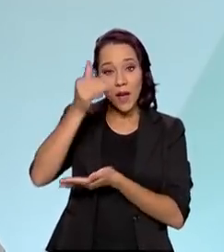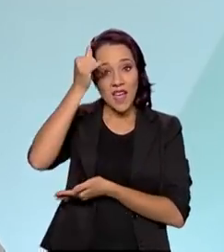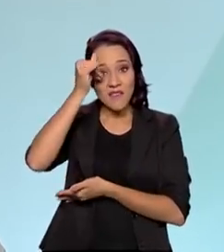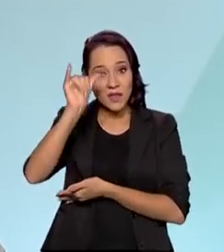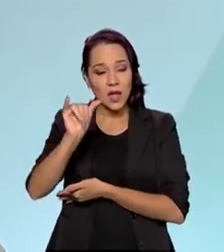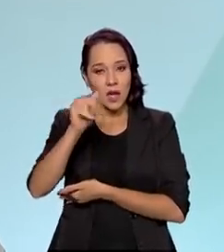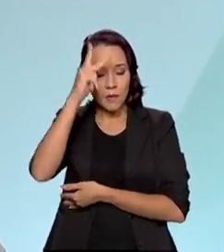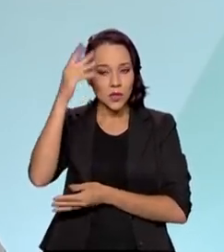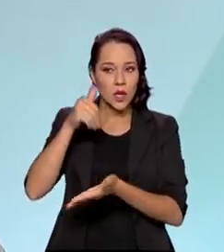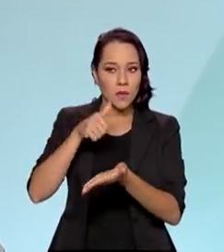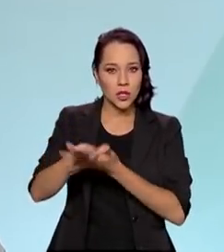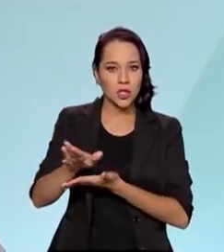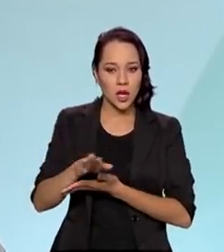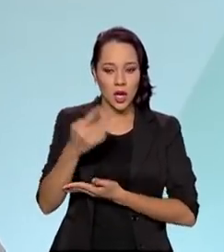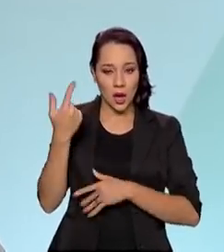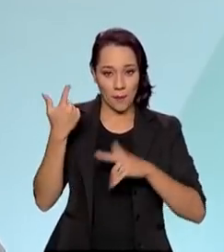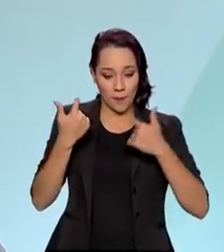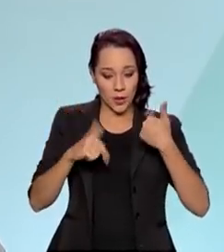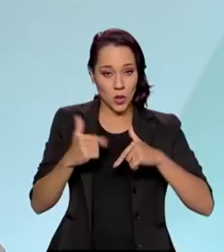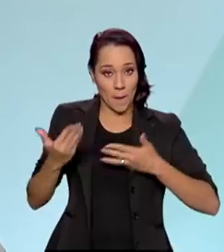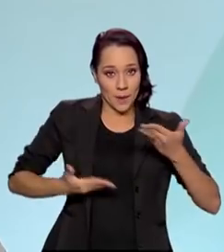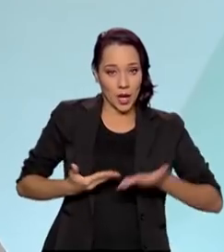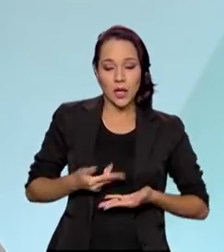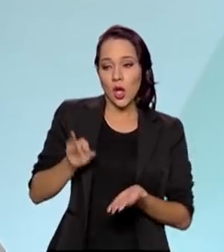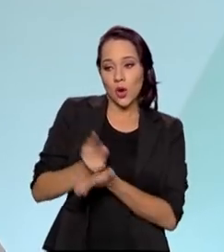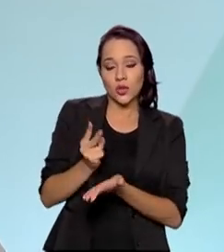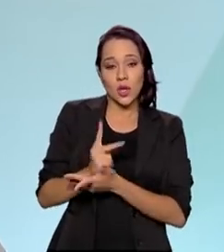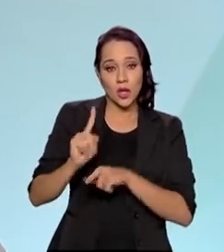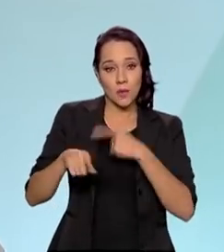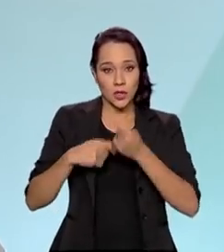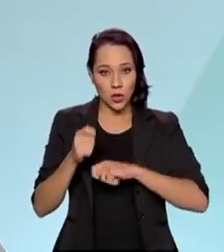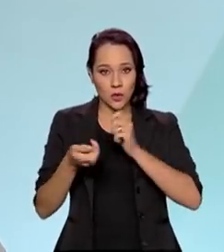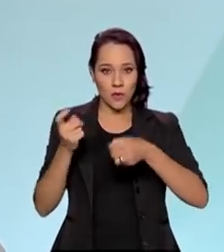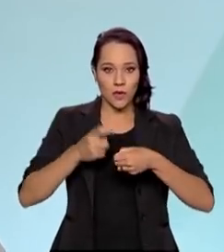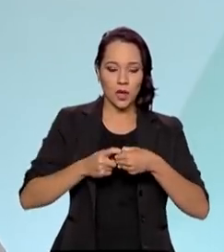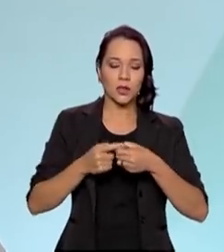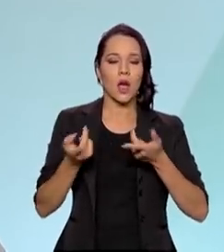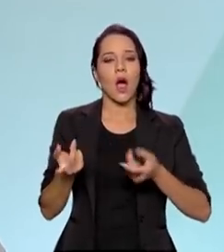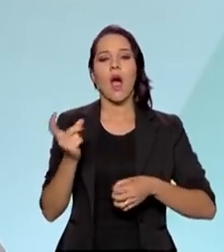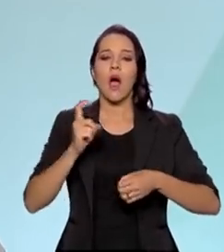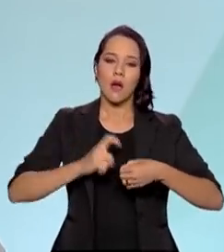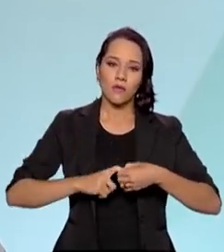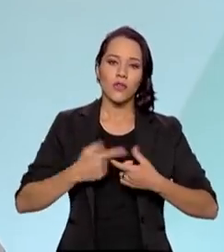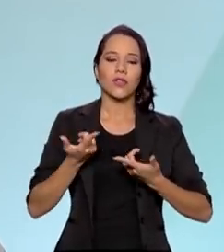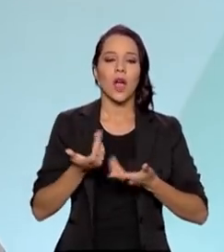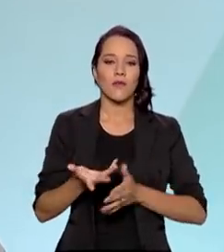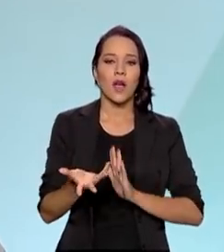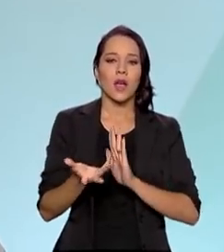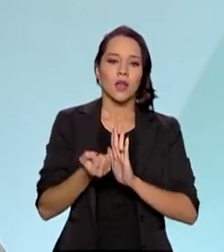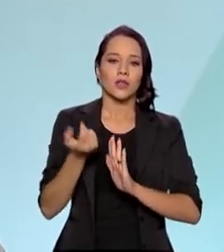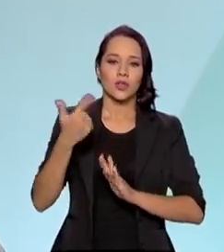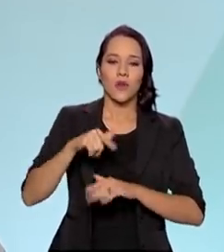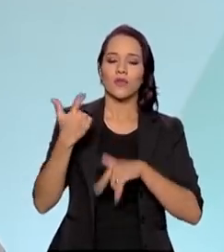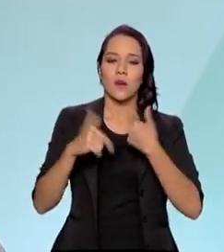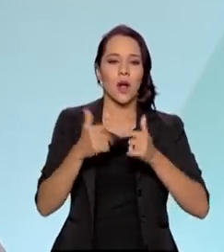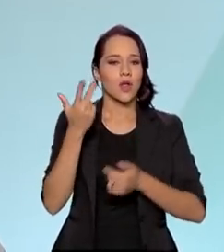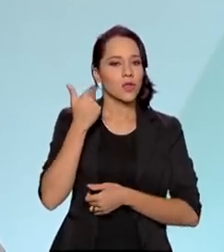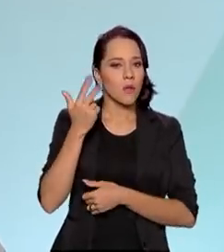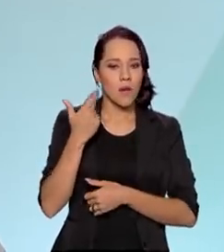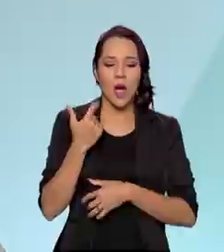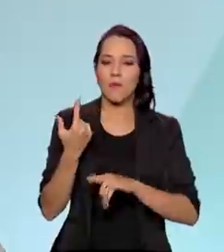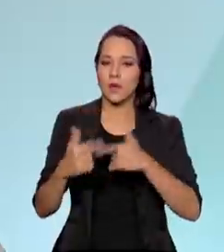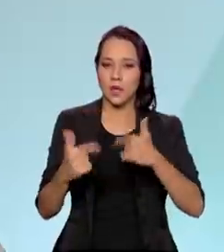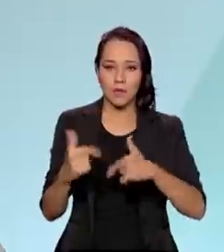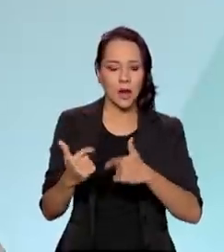o vínculo e que esse empregado permanecesse assim que a economia retomasse, o empregado poderia ser readmitido nas suas funções para